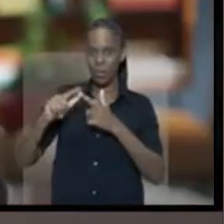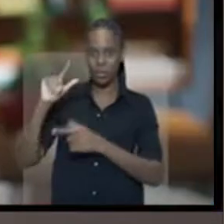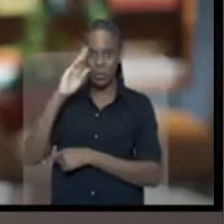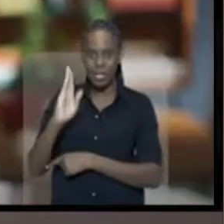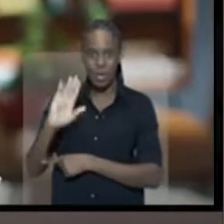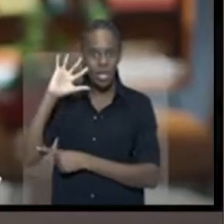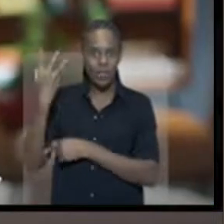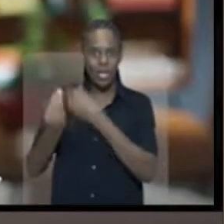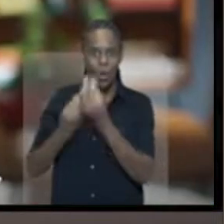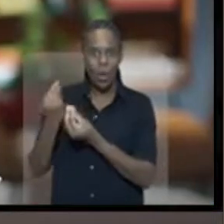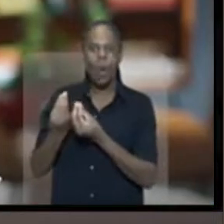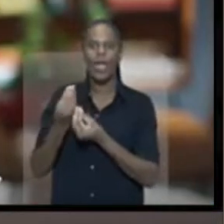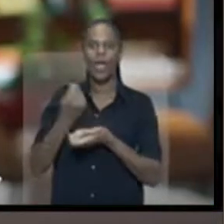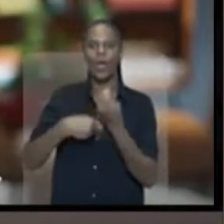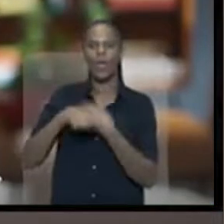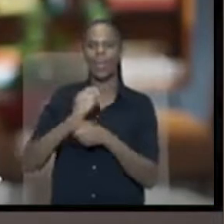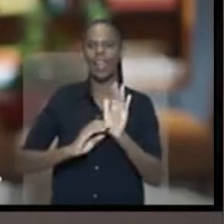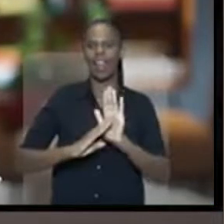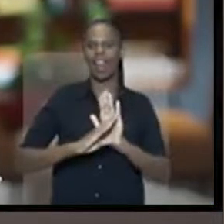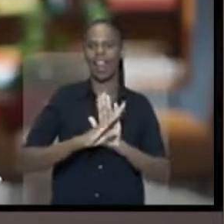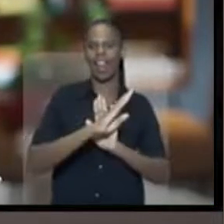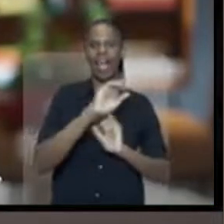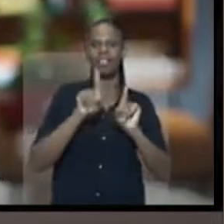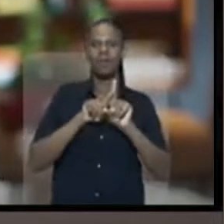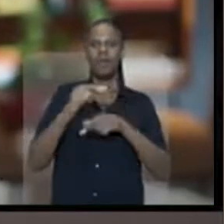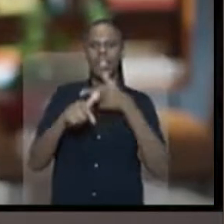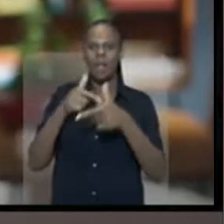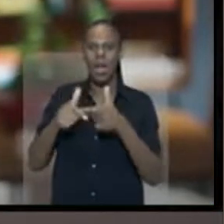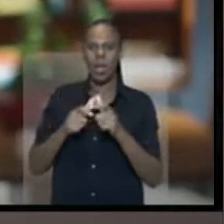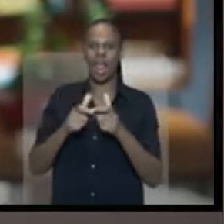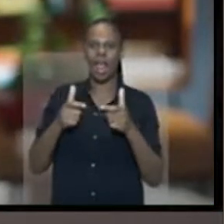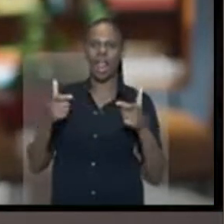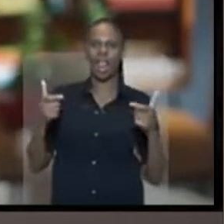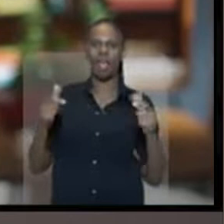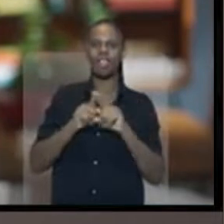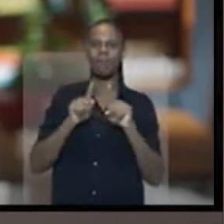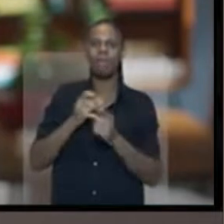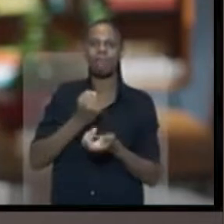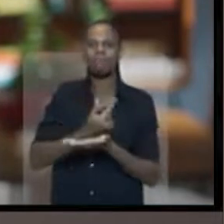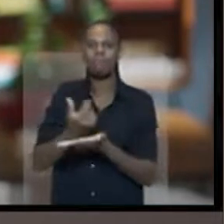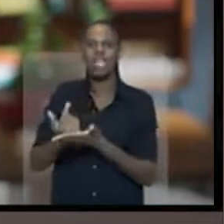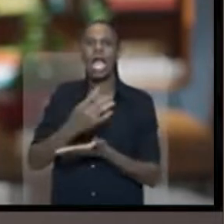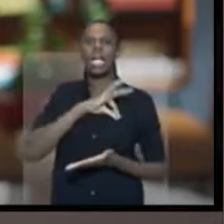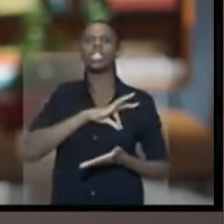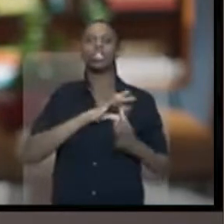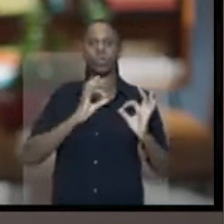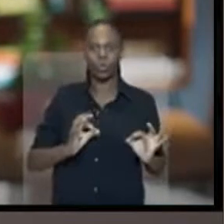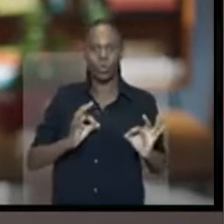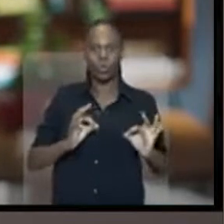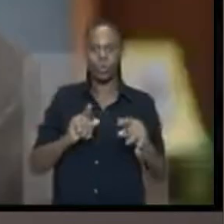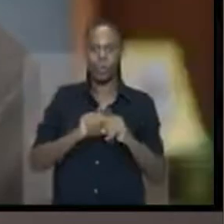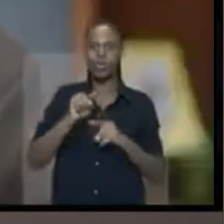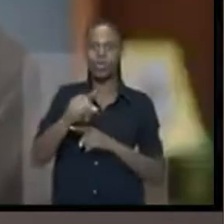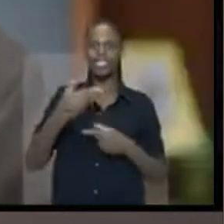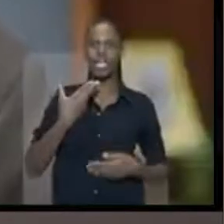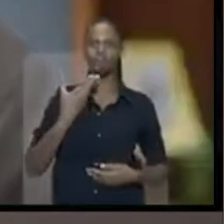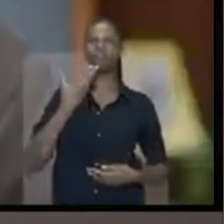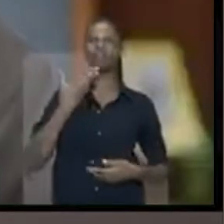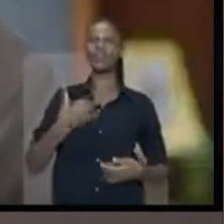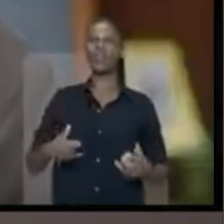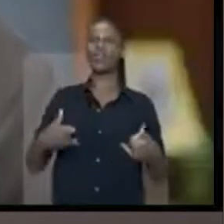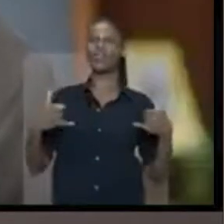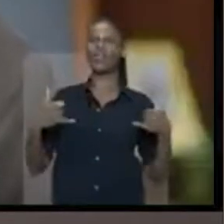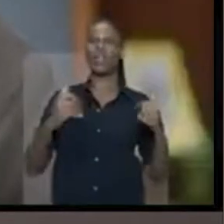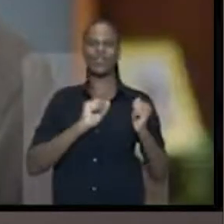O problema do Brasil a gente vai resolver com a economia crescendo, com a geração de emprego, com o pagamento de salário justo. E com você